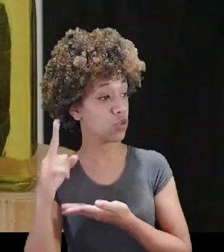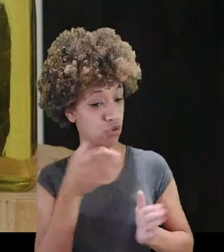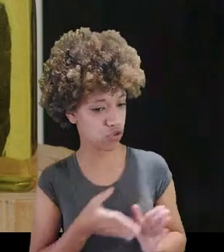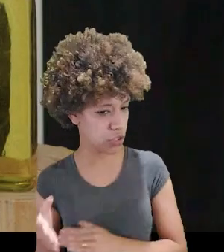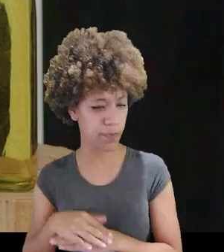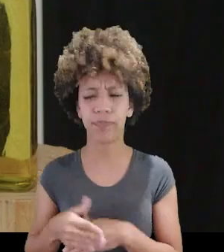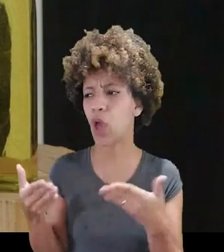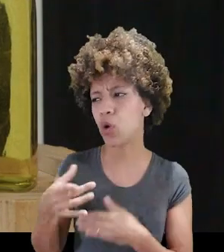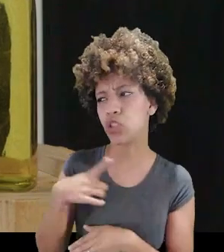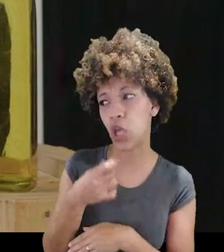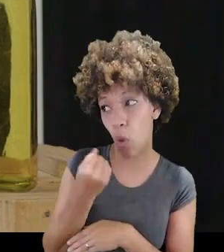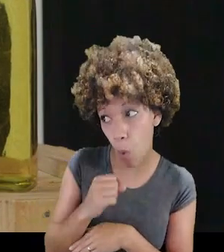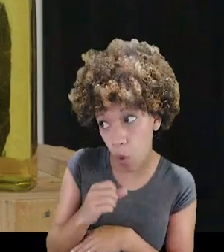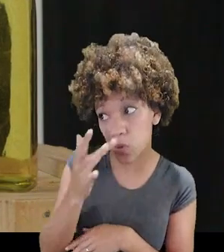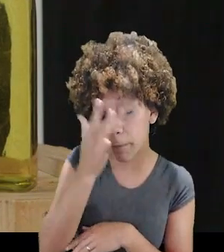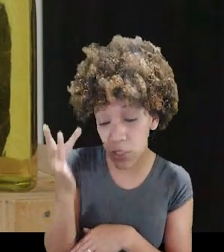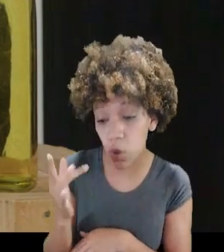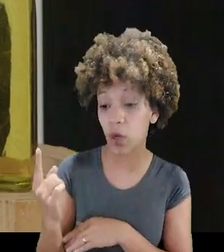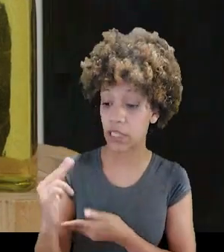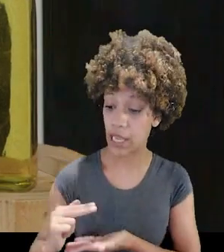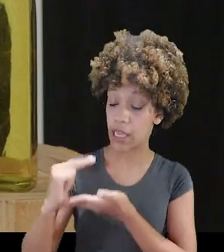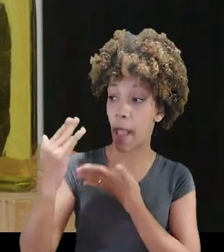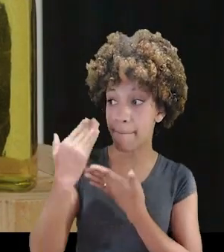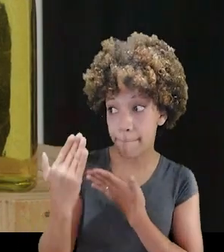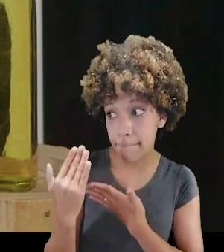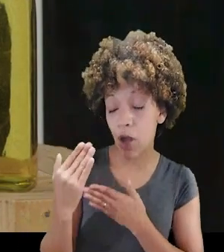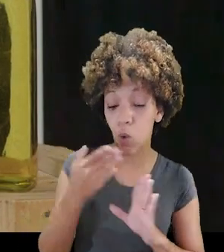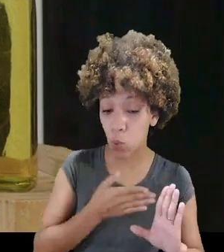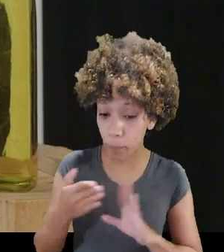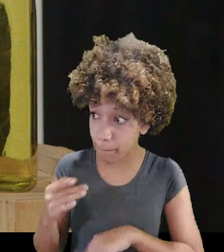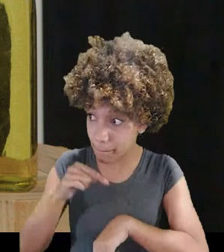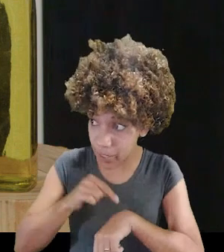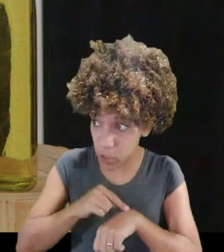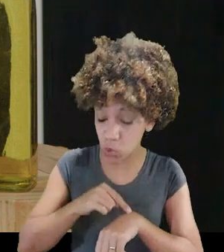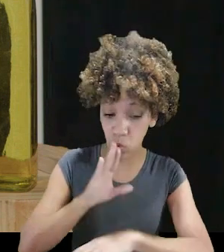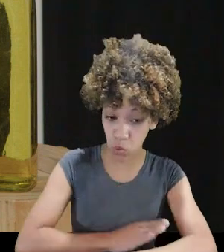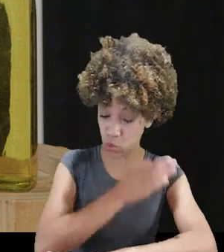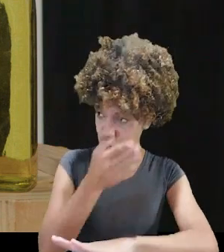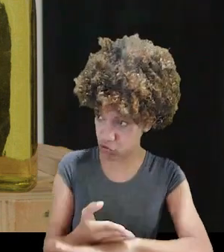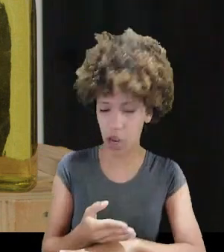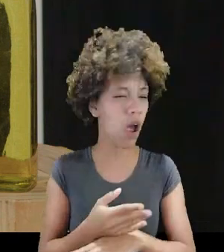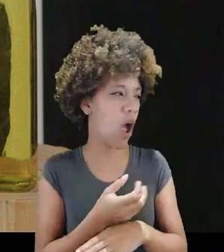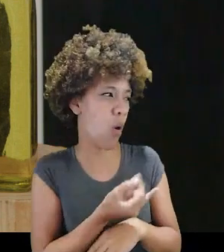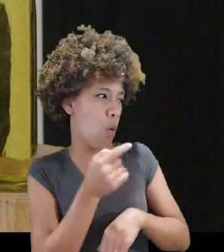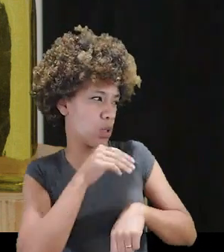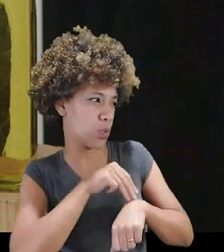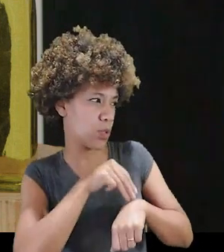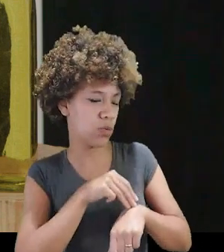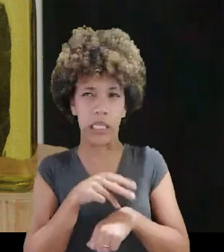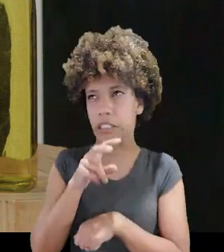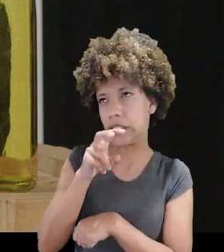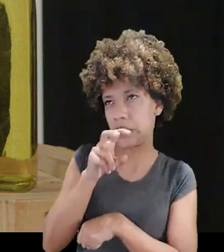Eu hoje tenho, em média, de oito pessoas por dia. Cada consulta dura em torno de 50,